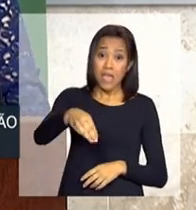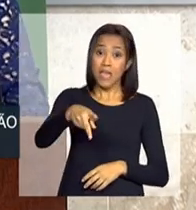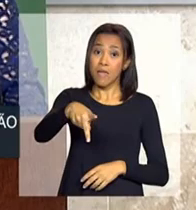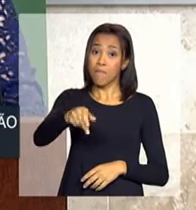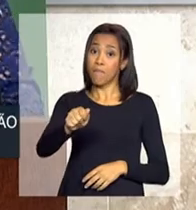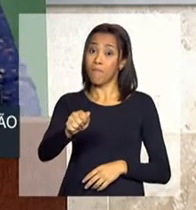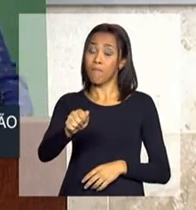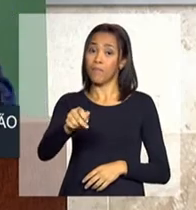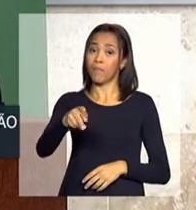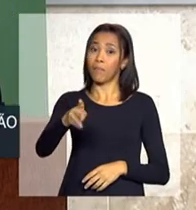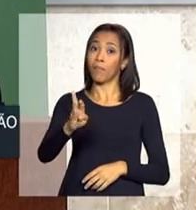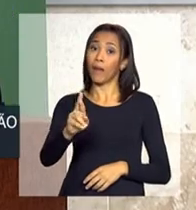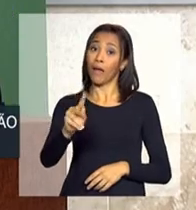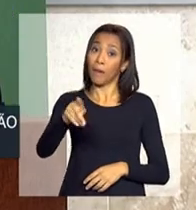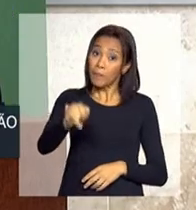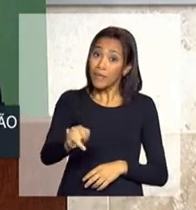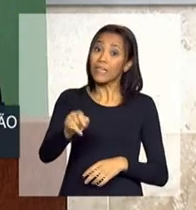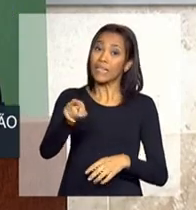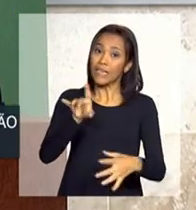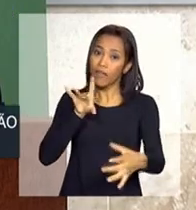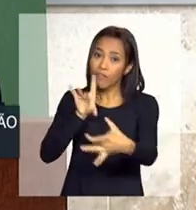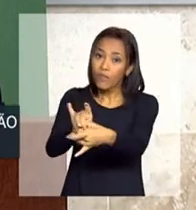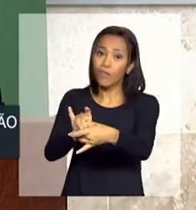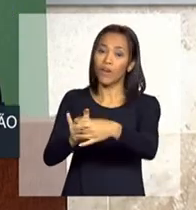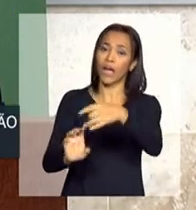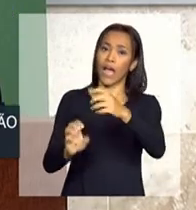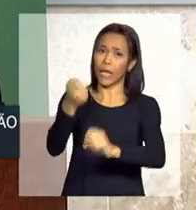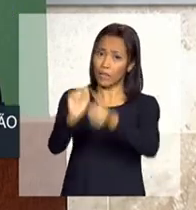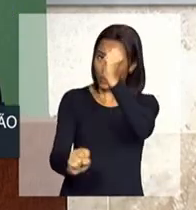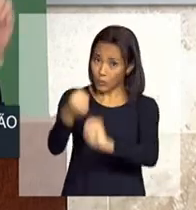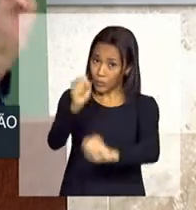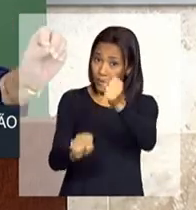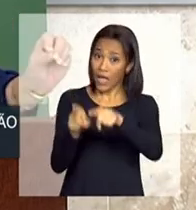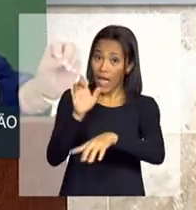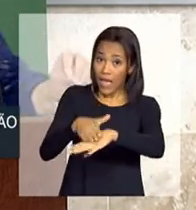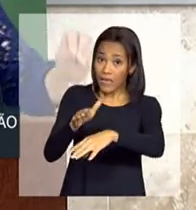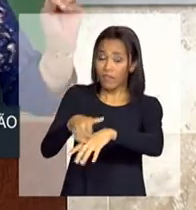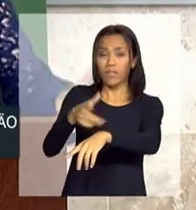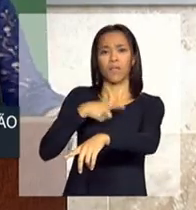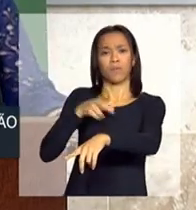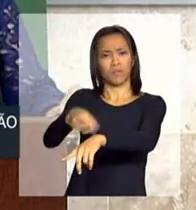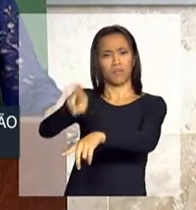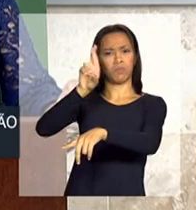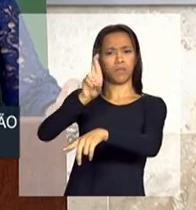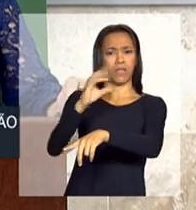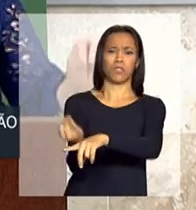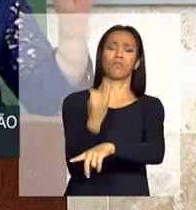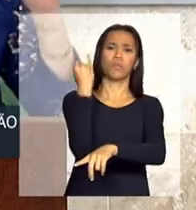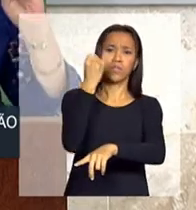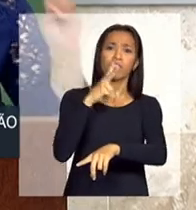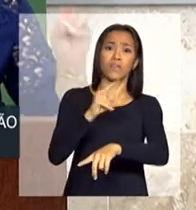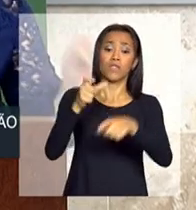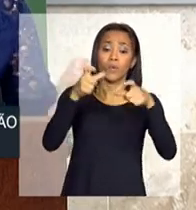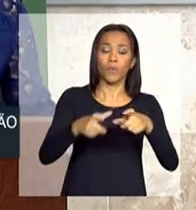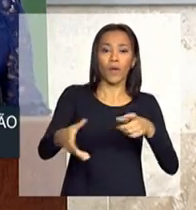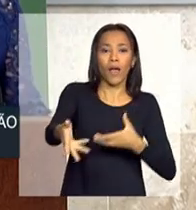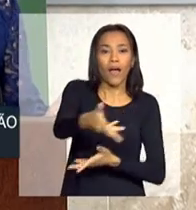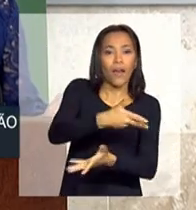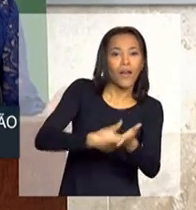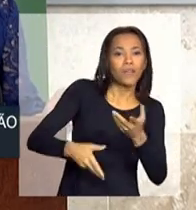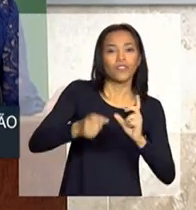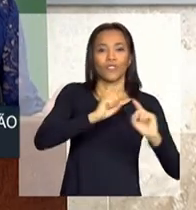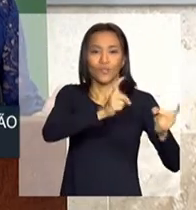ela terá um papel fundamental. Ela vai ser um local de articulação das nossas